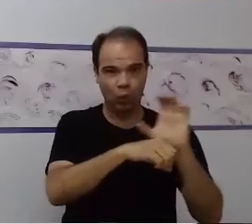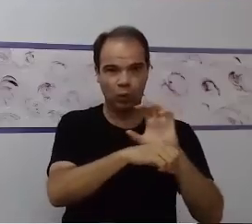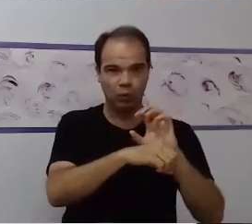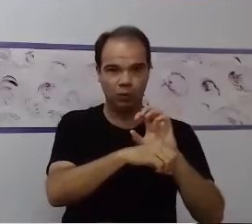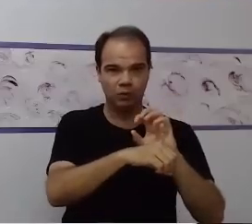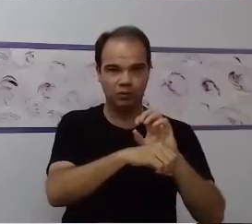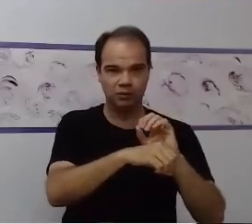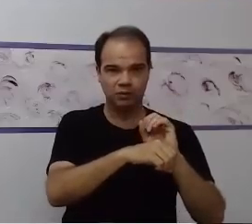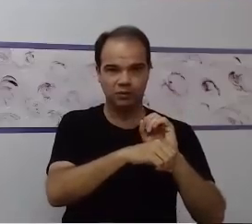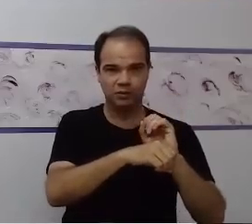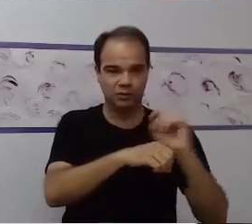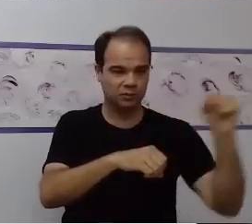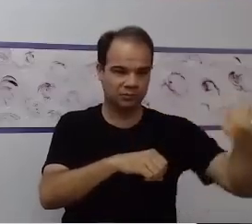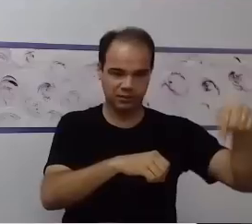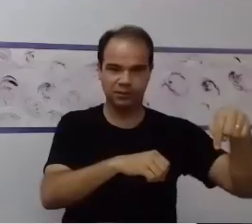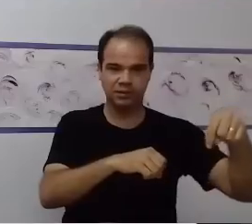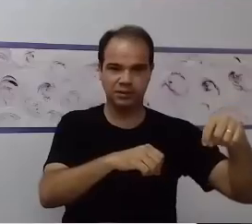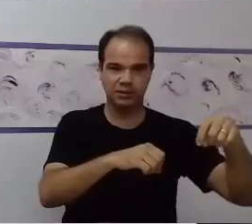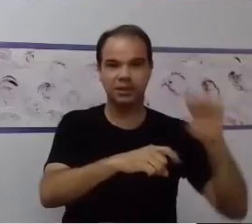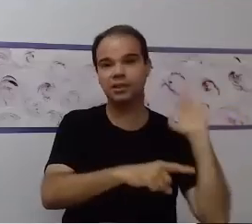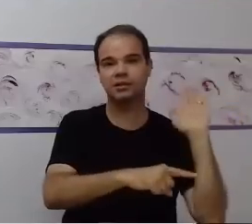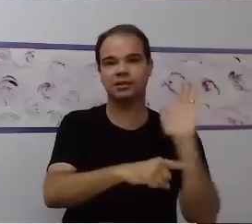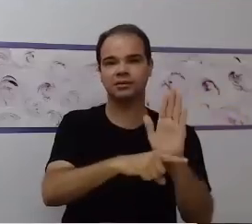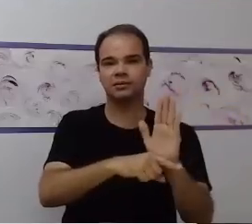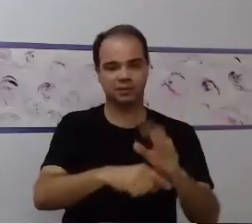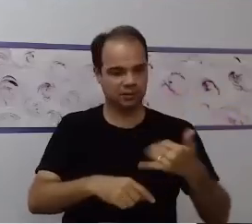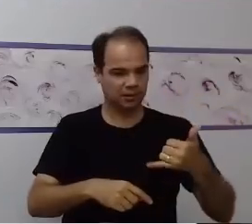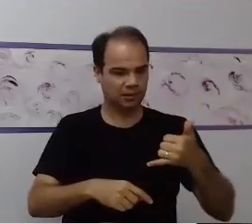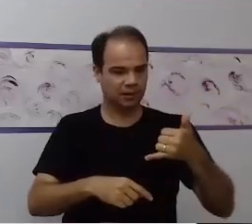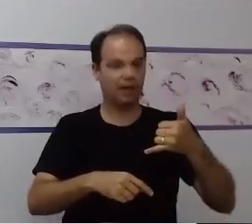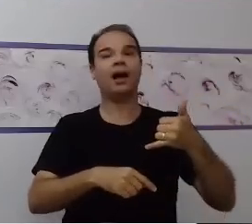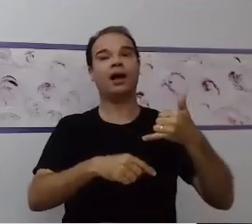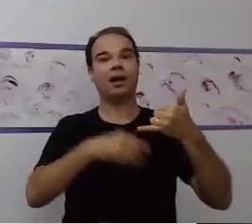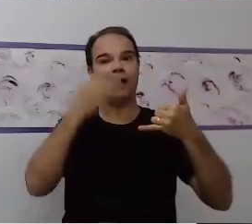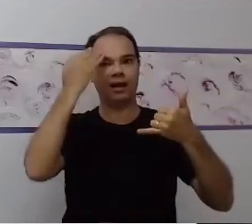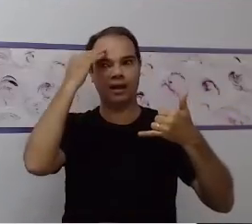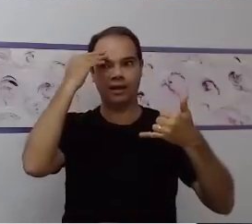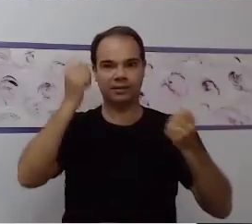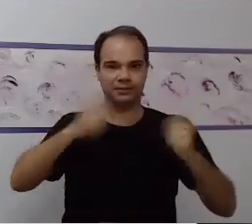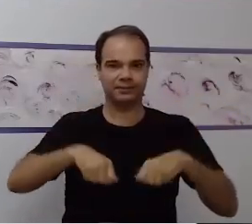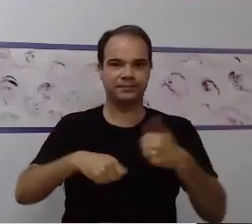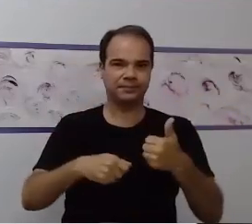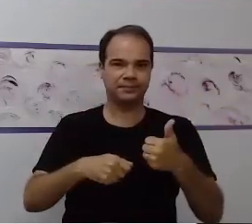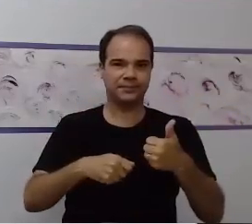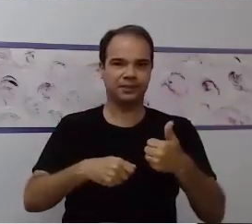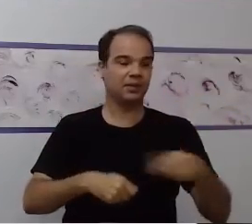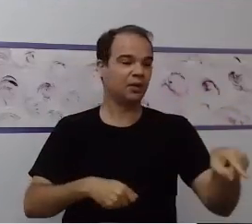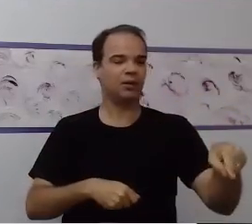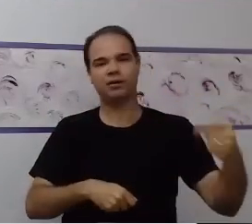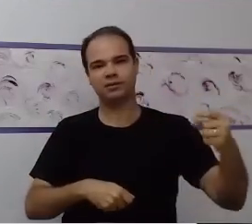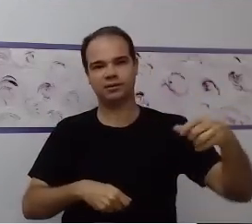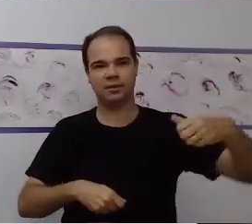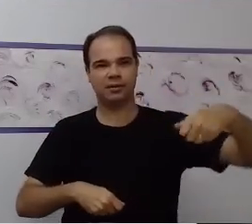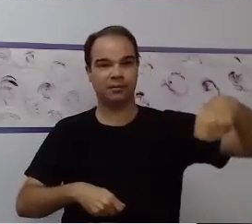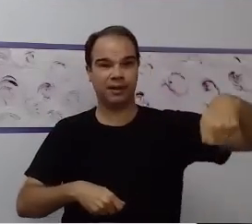outras unidades que vão falar, outras deficiências, vão ter várias coisas, não esqueçam de escrever. Vai no sininho aí!